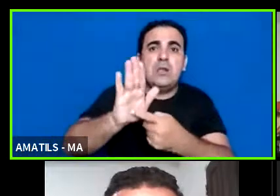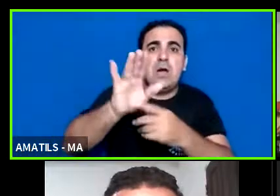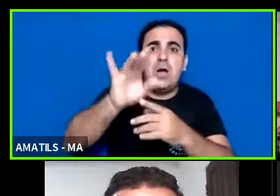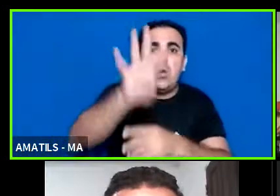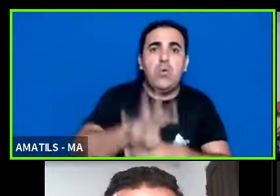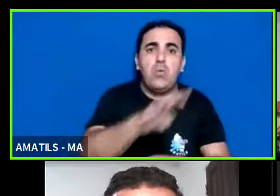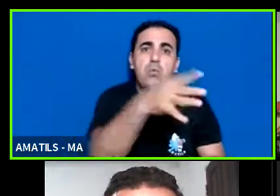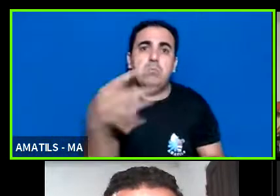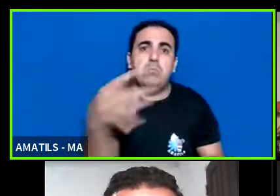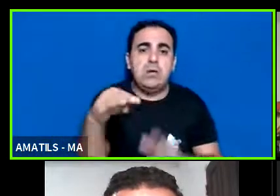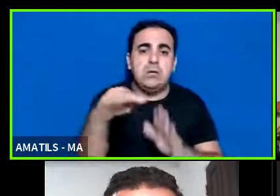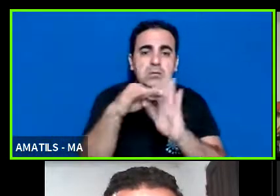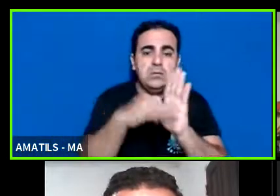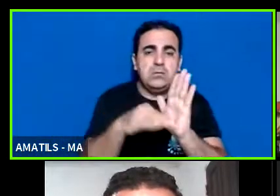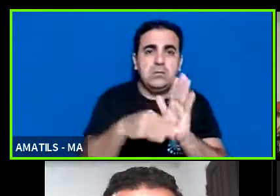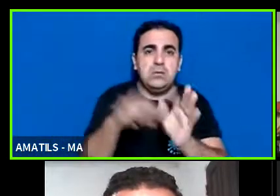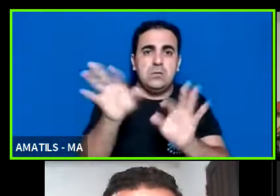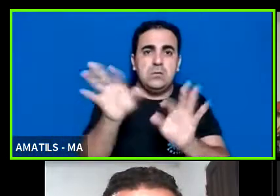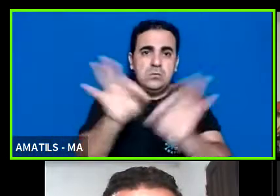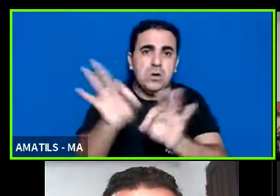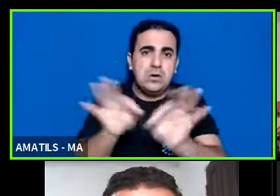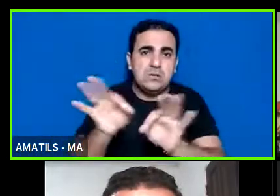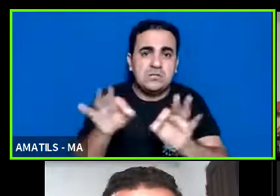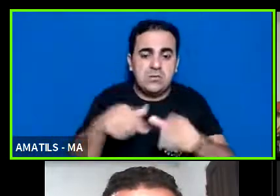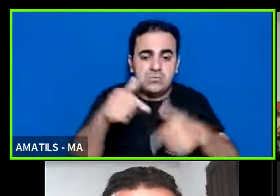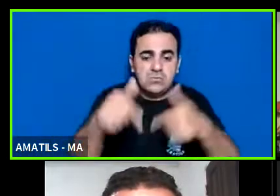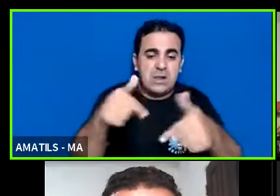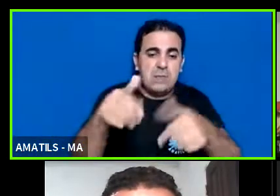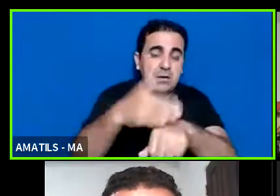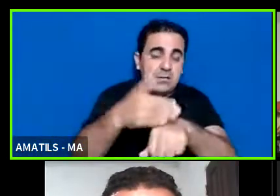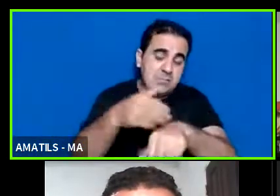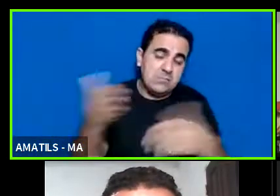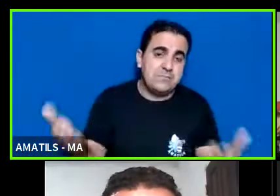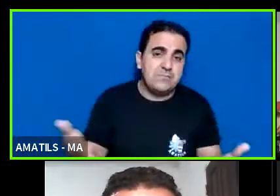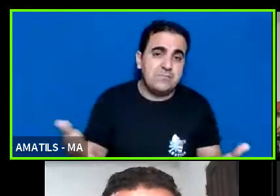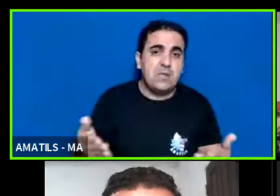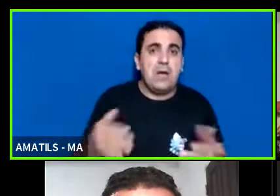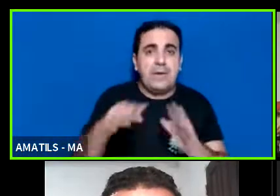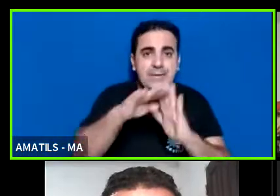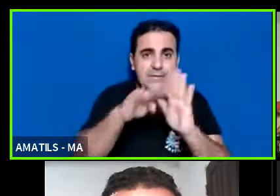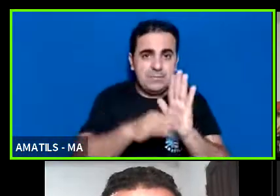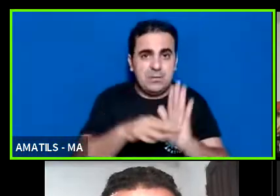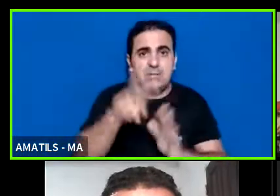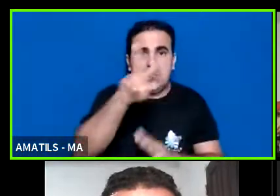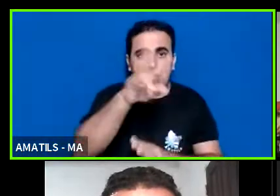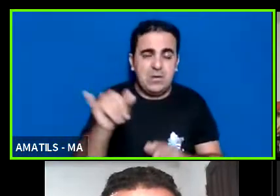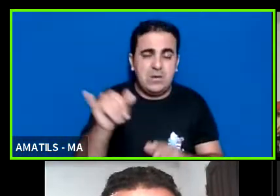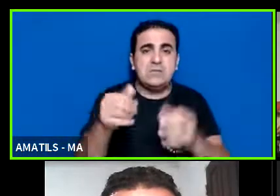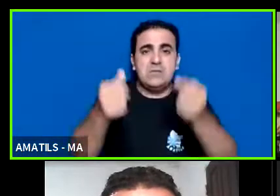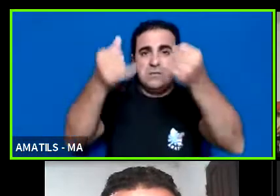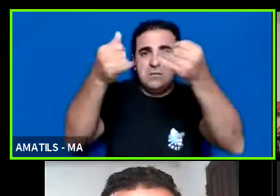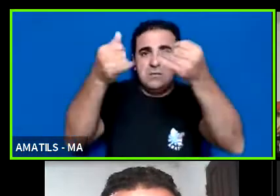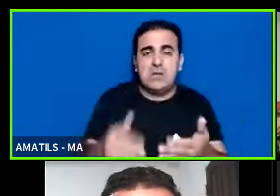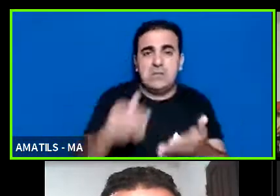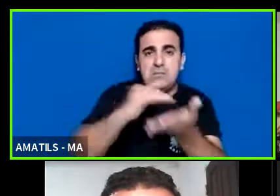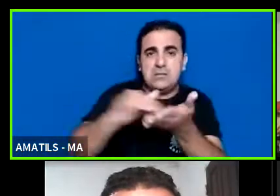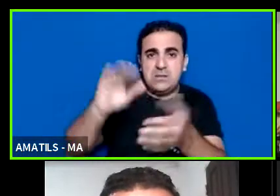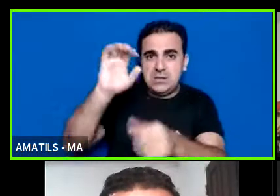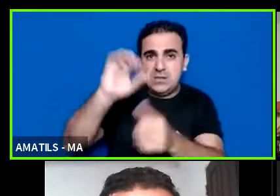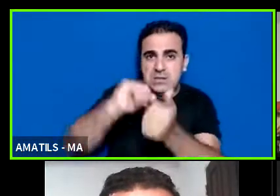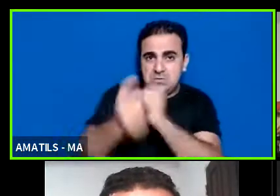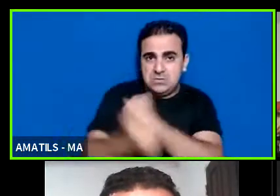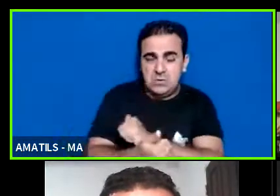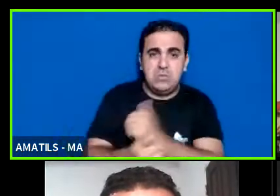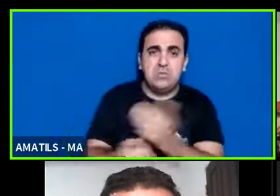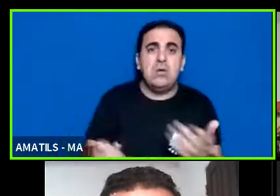para uma ação que você quer fazer e esse plano de trabalho será deliberado pela Secretaria de Esporte pode